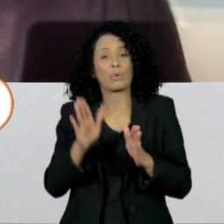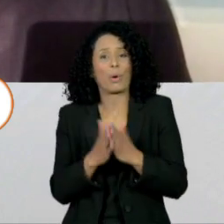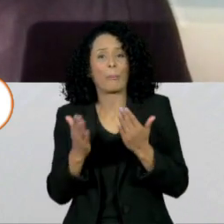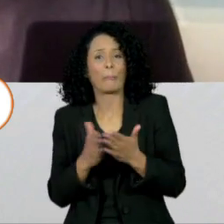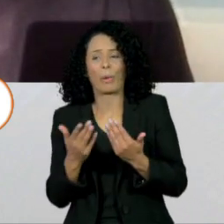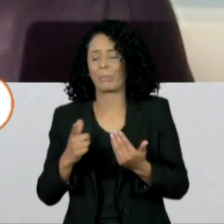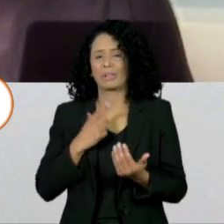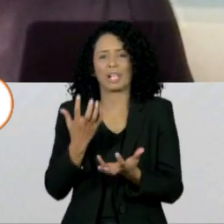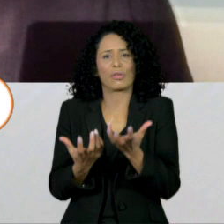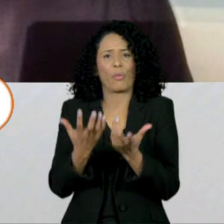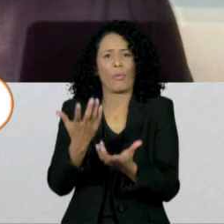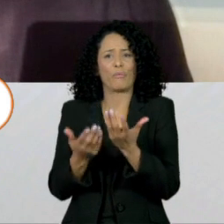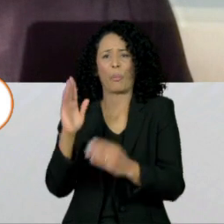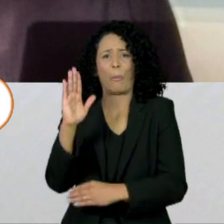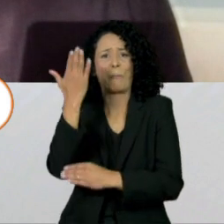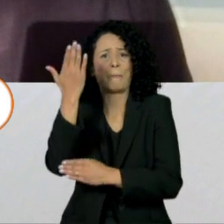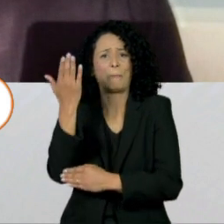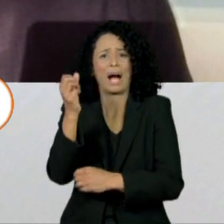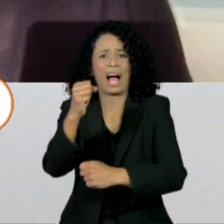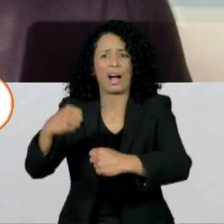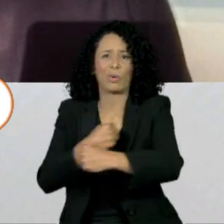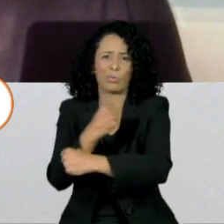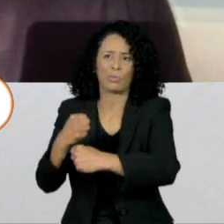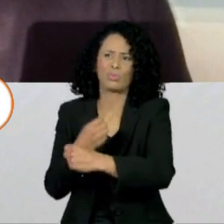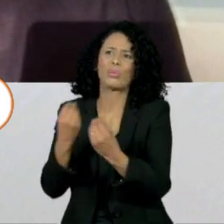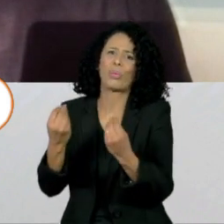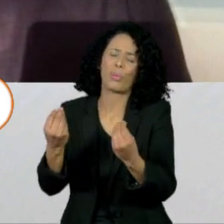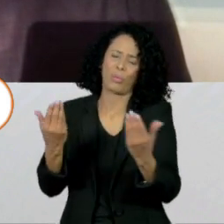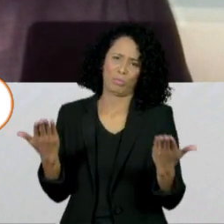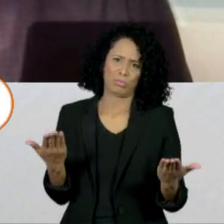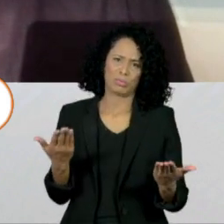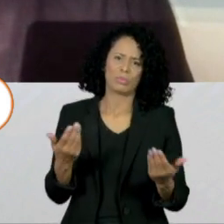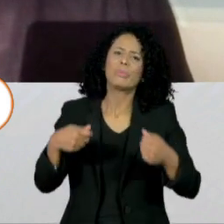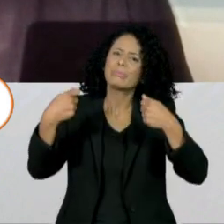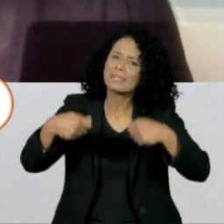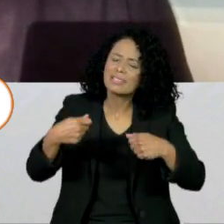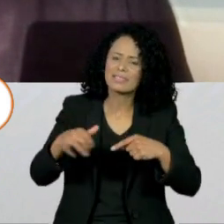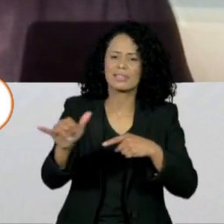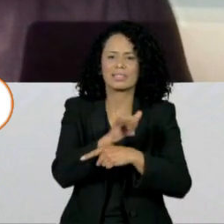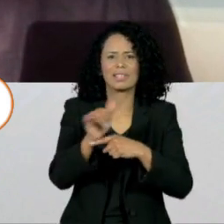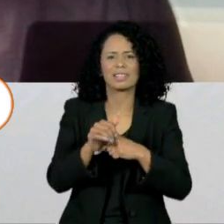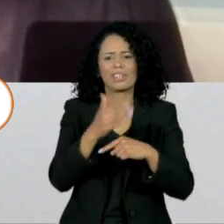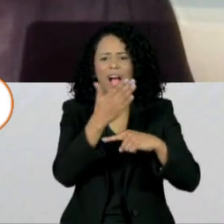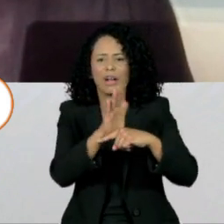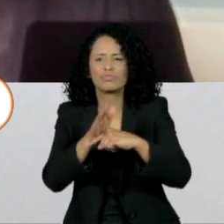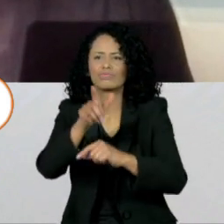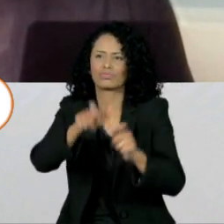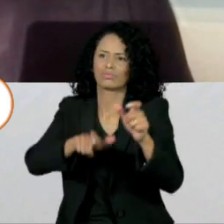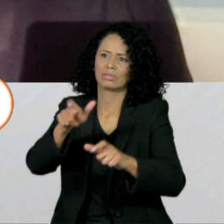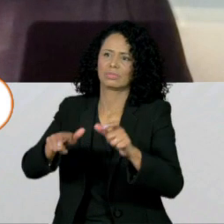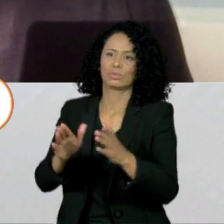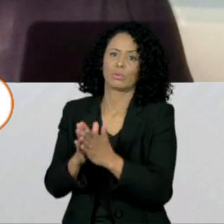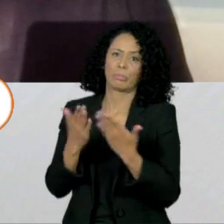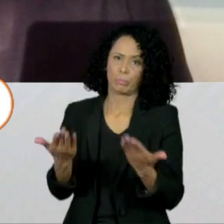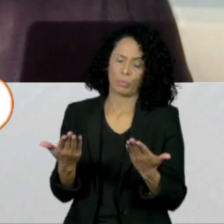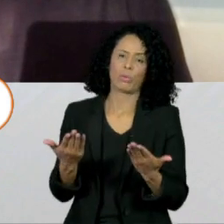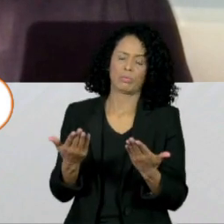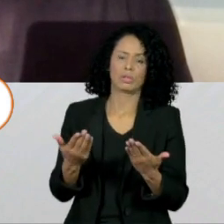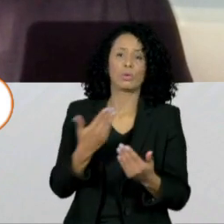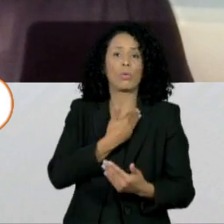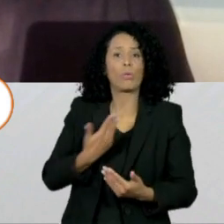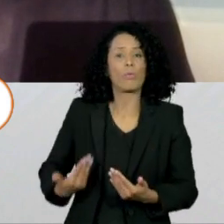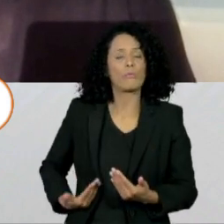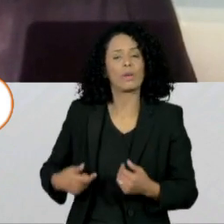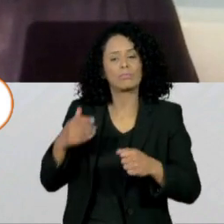pneu. Então, isso deveria ser feito. Então, esse pacote de programa social, que eu acho que o governo tem que fazer, junto com a questão da redução de